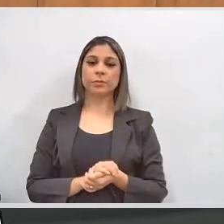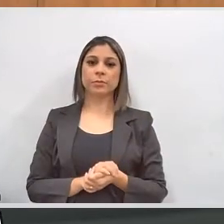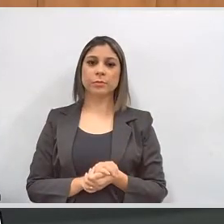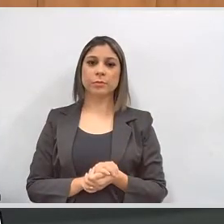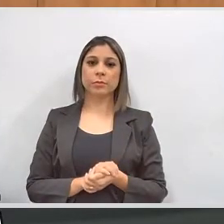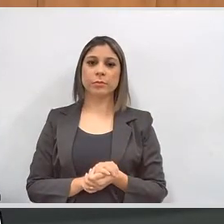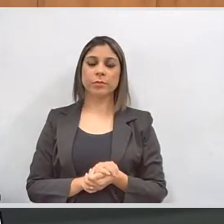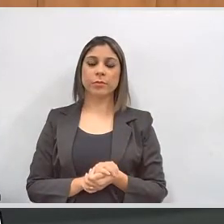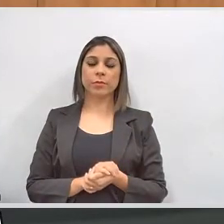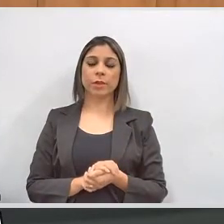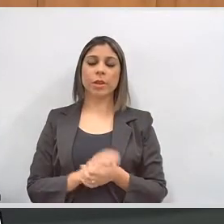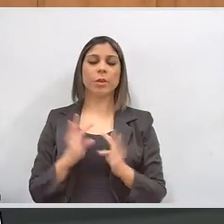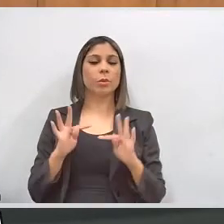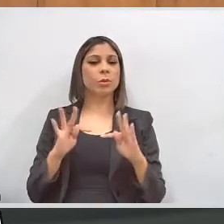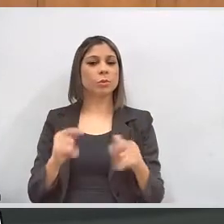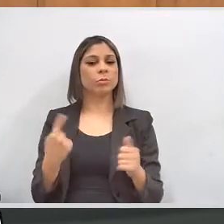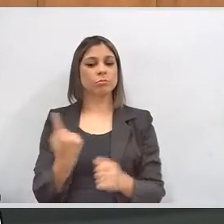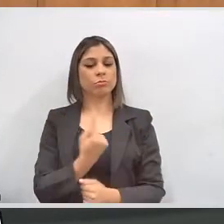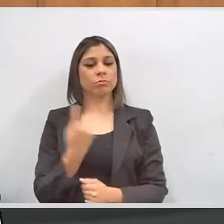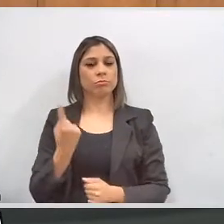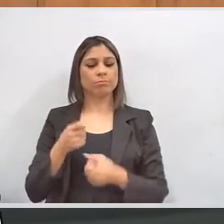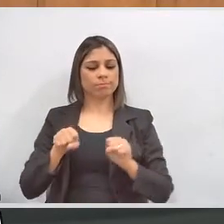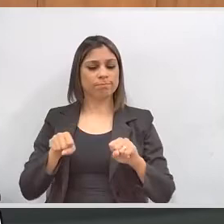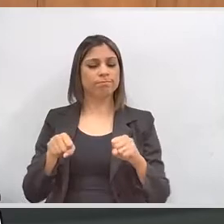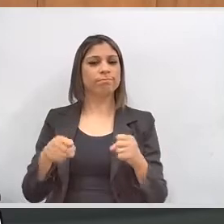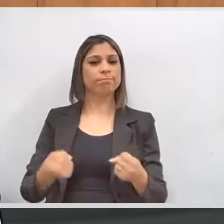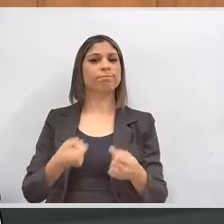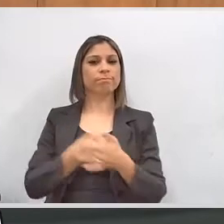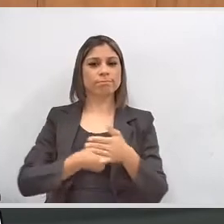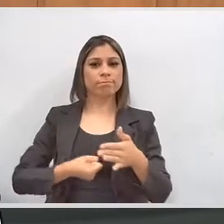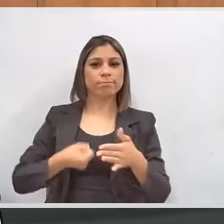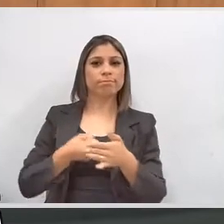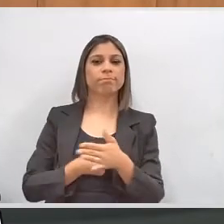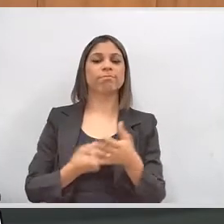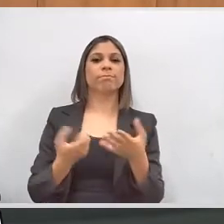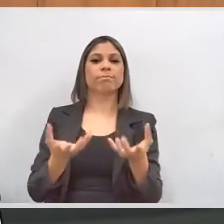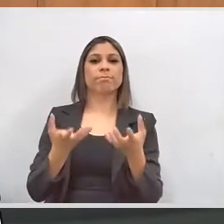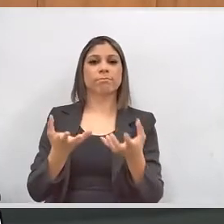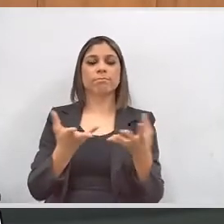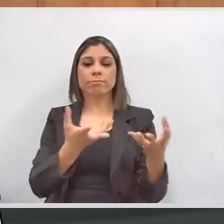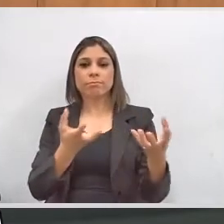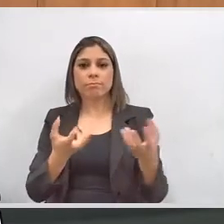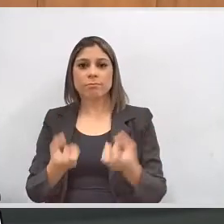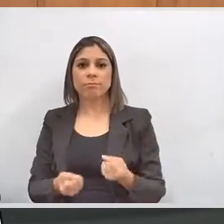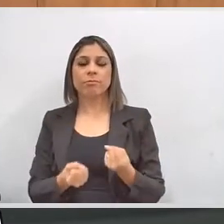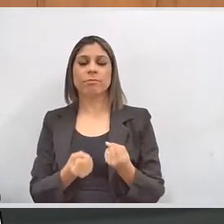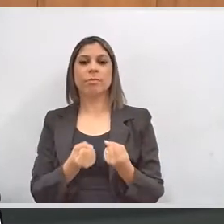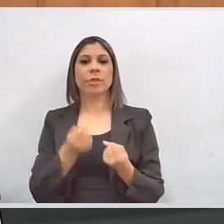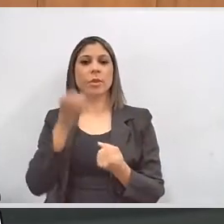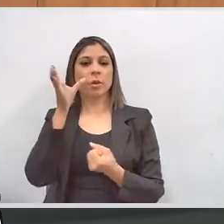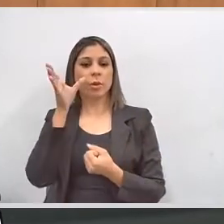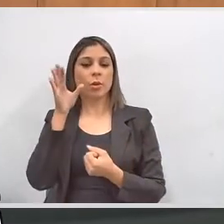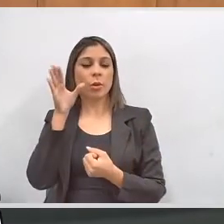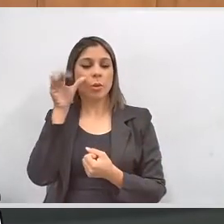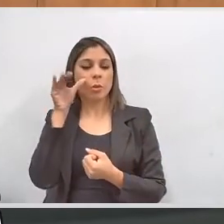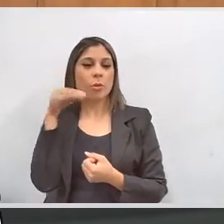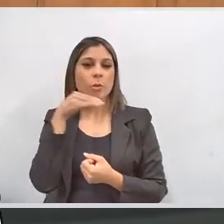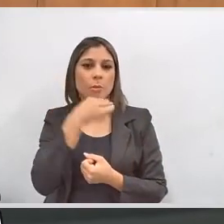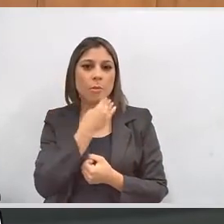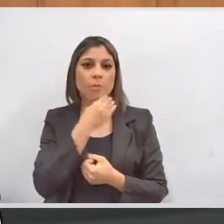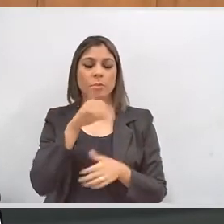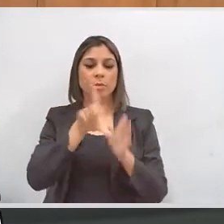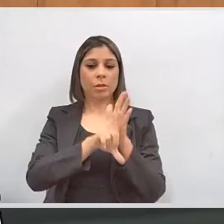estamos todos empenhados em condições plenamente de receber, observada a legislação